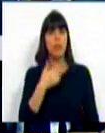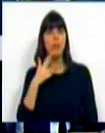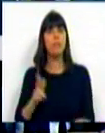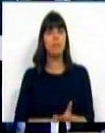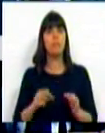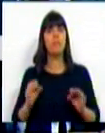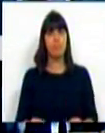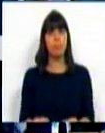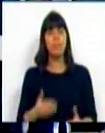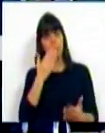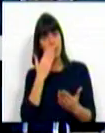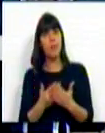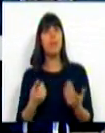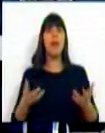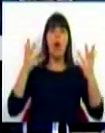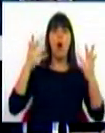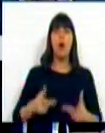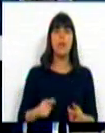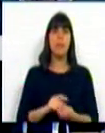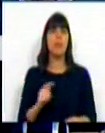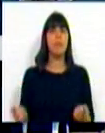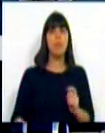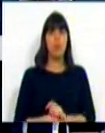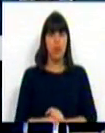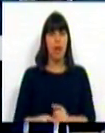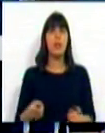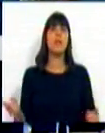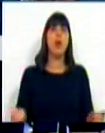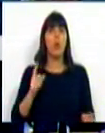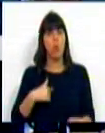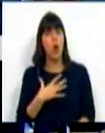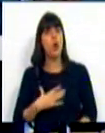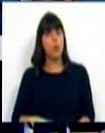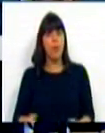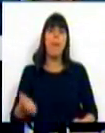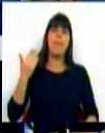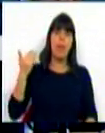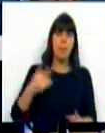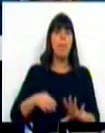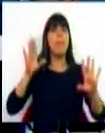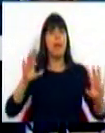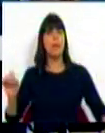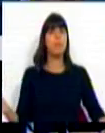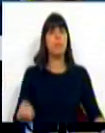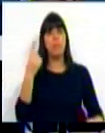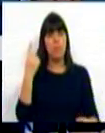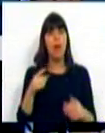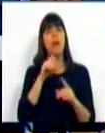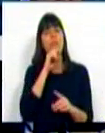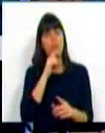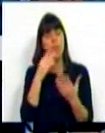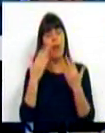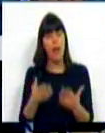facto, estamos perante um orçamento de mudança. É longe daquilo que gostávamos, mas pela primeira vez vamos ter a